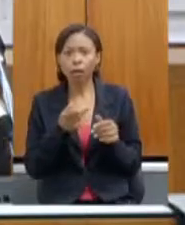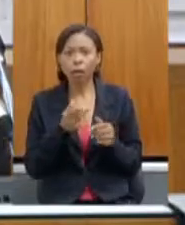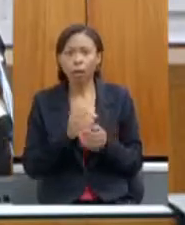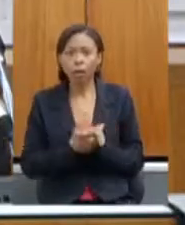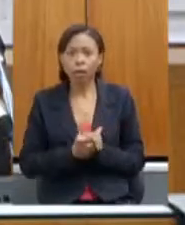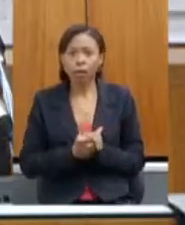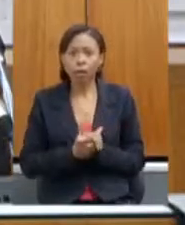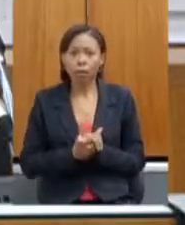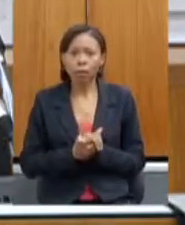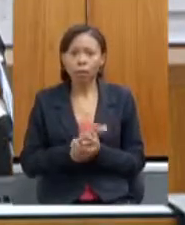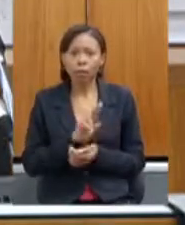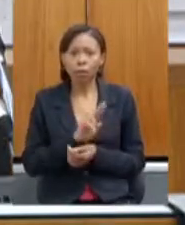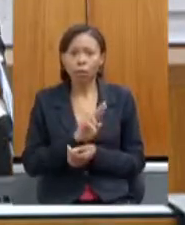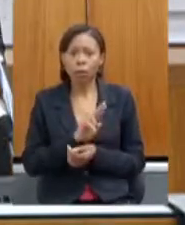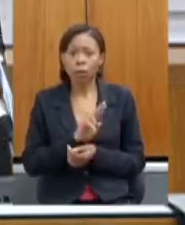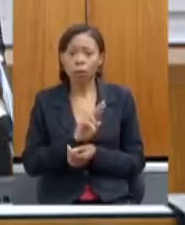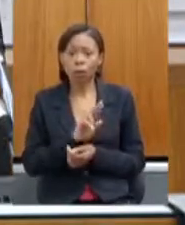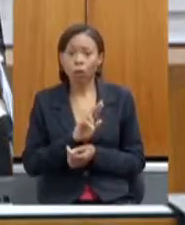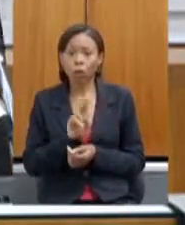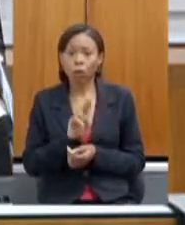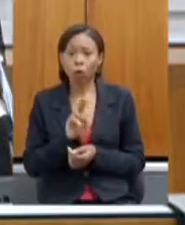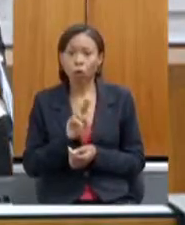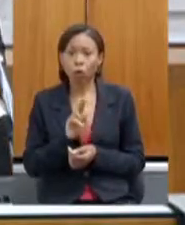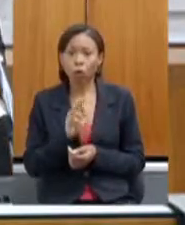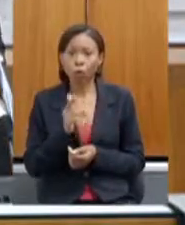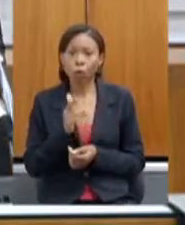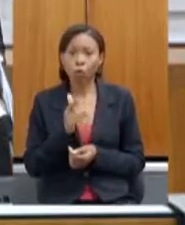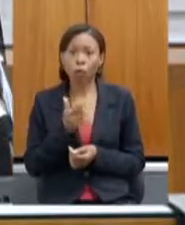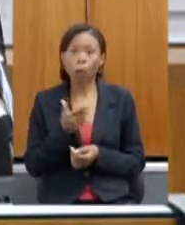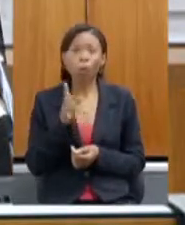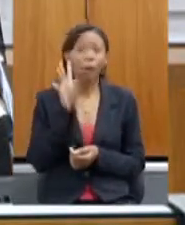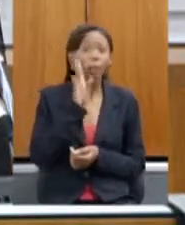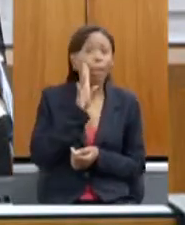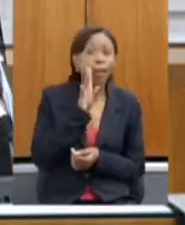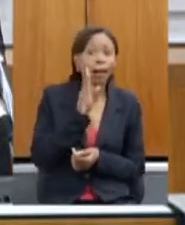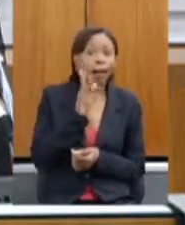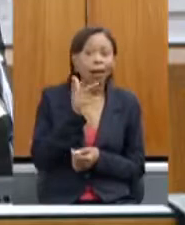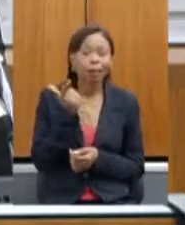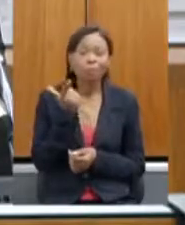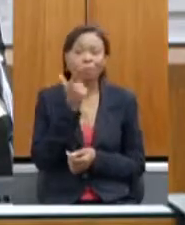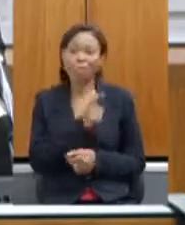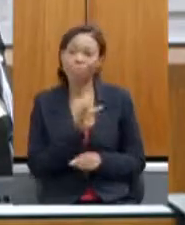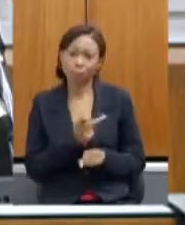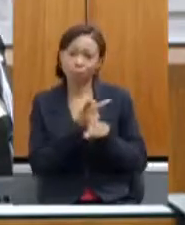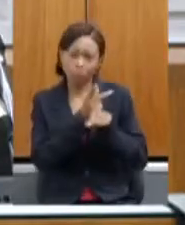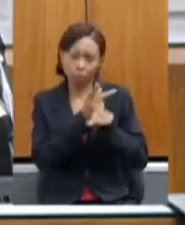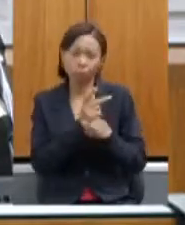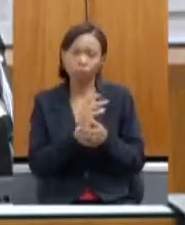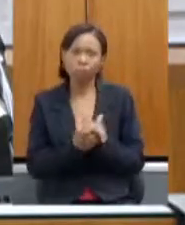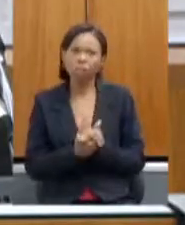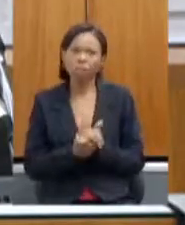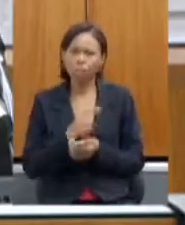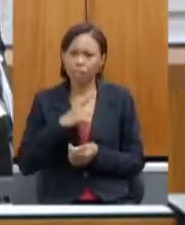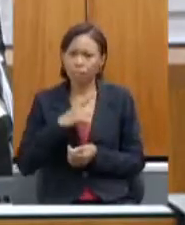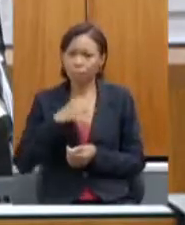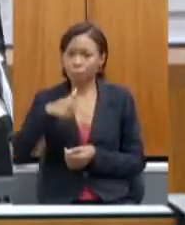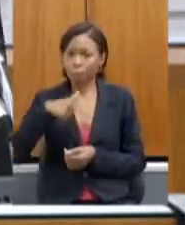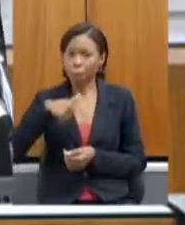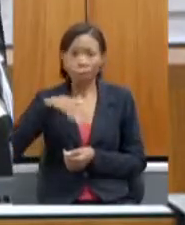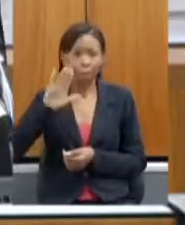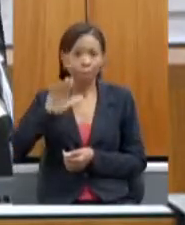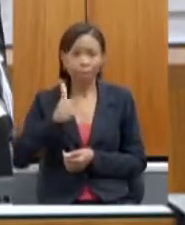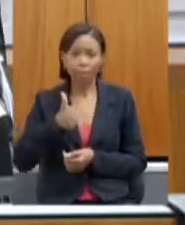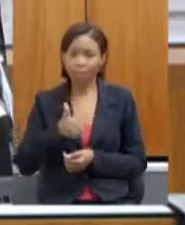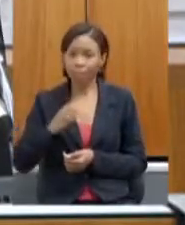incentivar as cachaçarias a se regularizarem. E temos mais de 103 cachaçarias que já foram